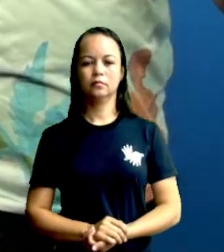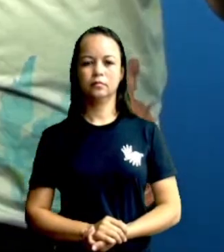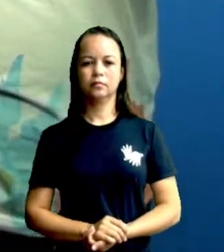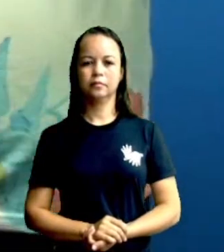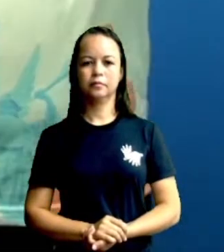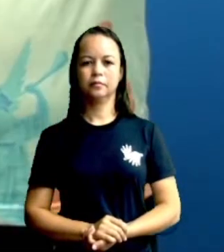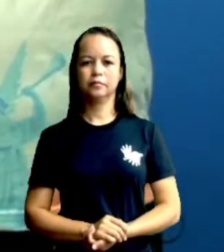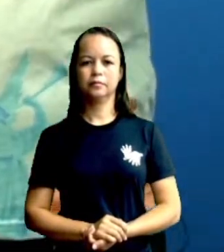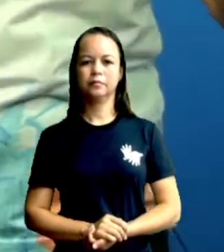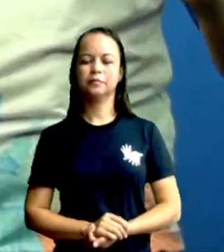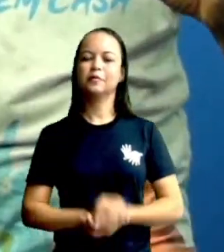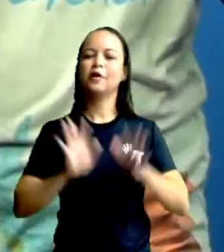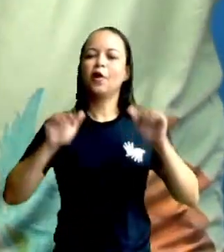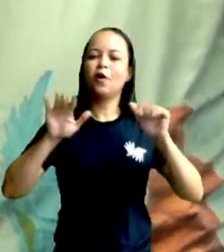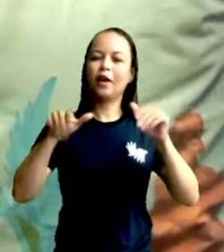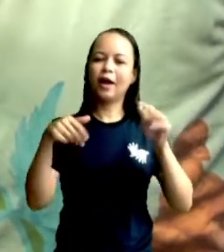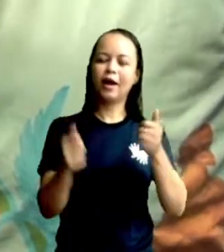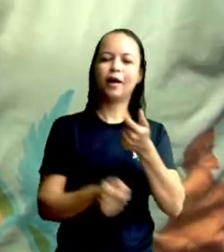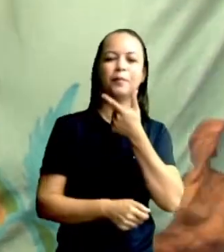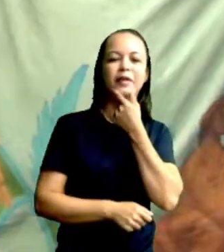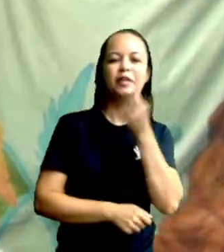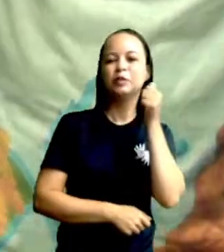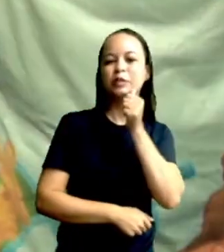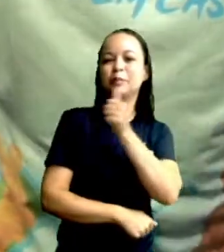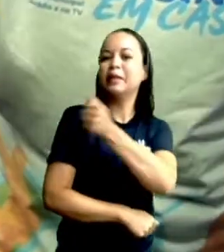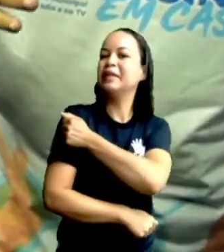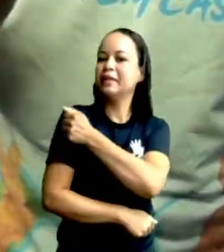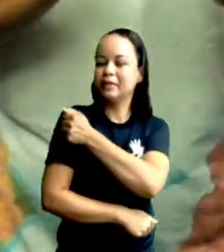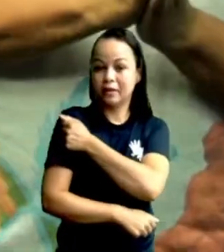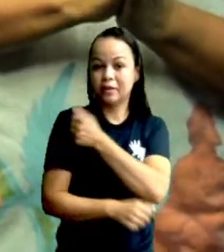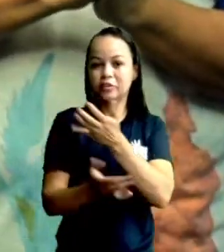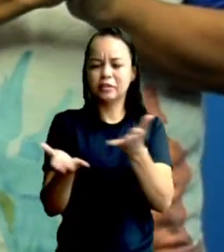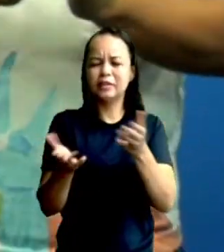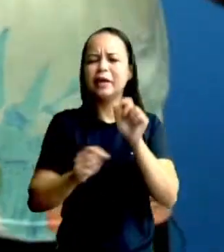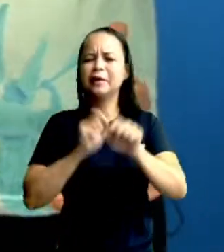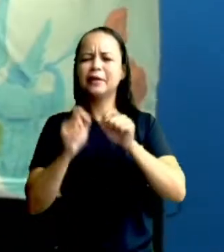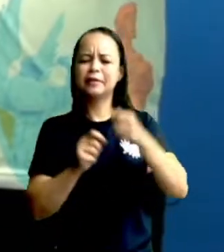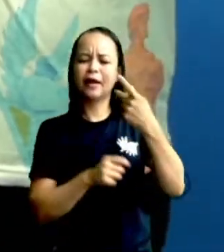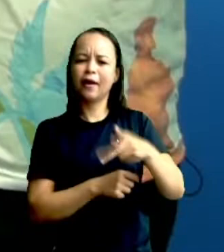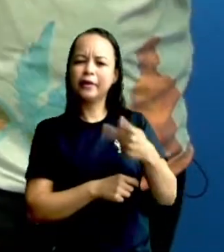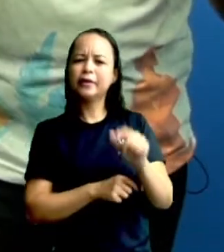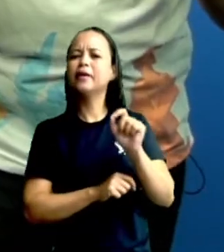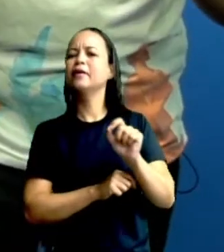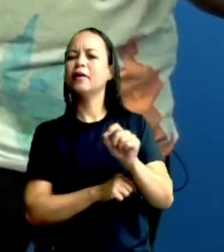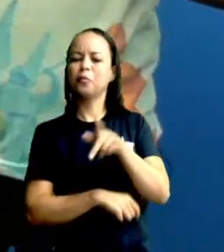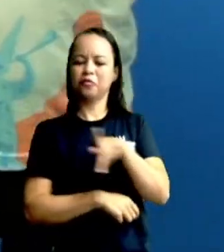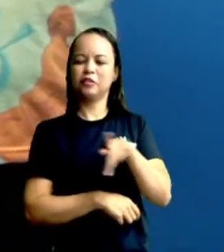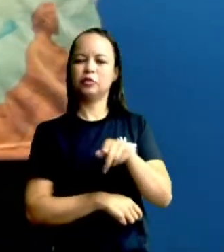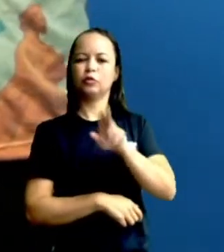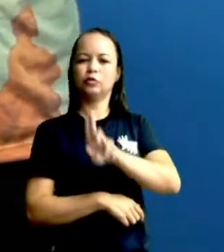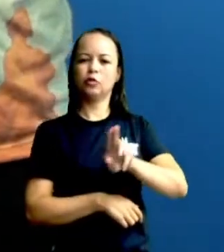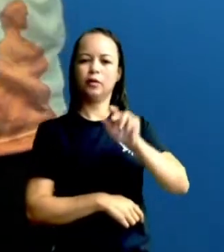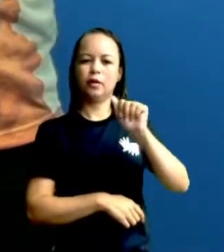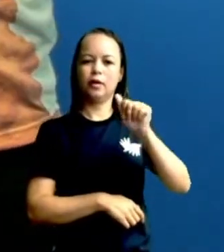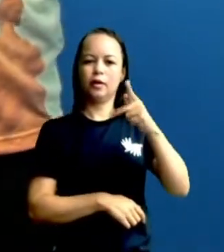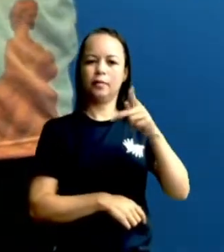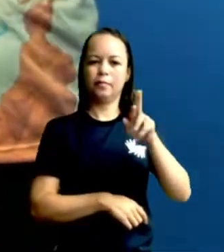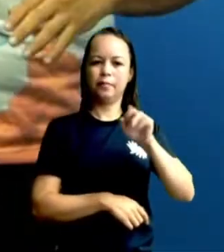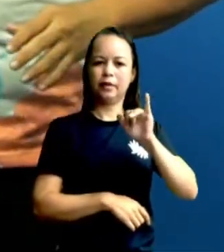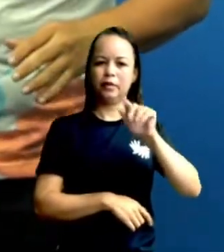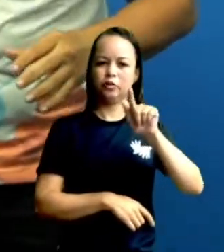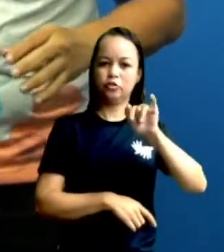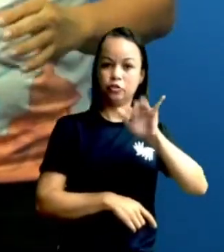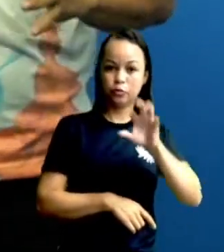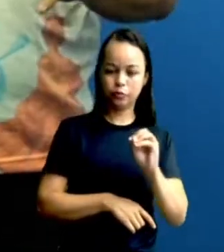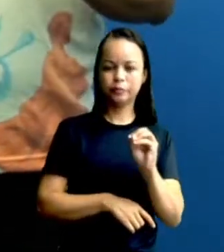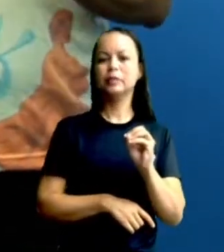Salve, salve, aluna e aluno, quem é está aqui na área? Tio Aprijo, eu vou pedir para a produção já ir para o nosso próximo slide